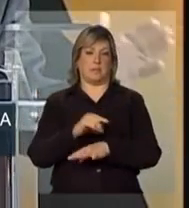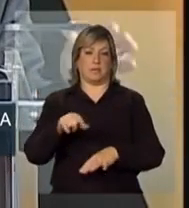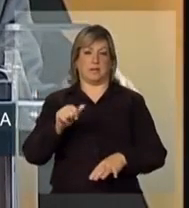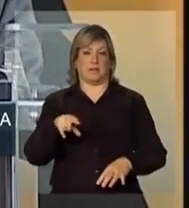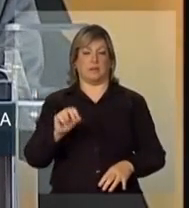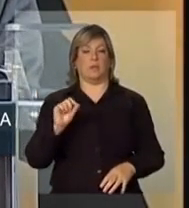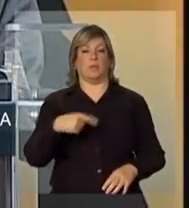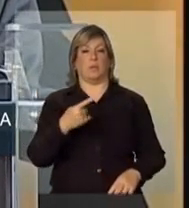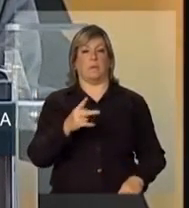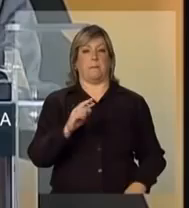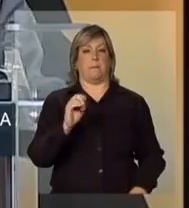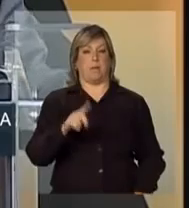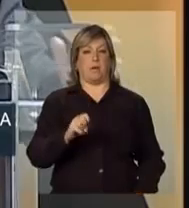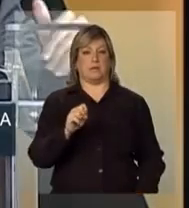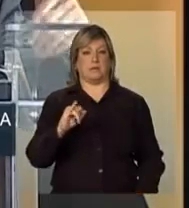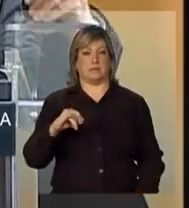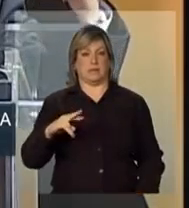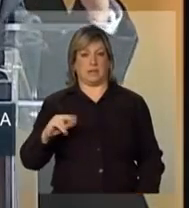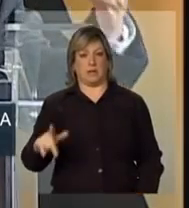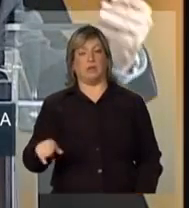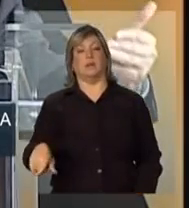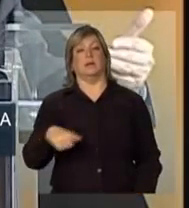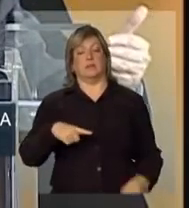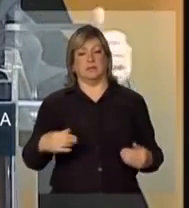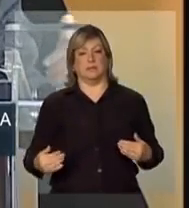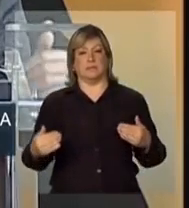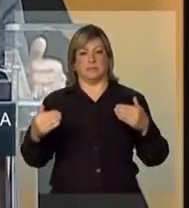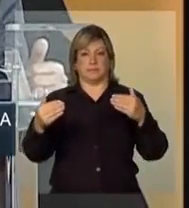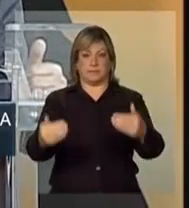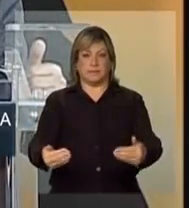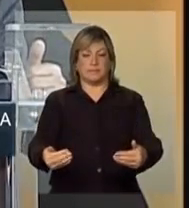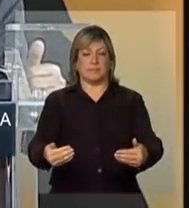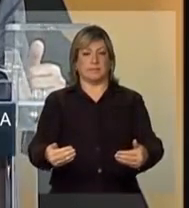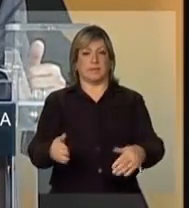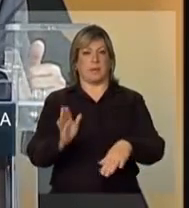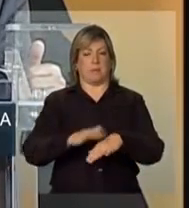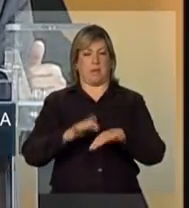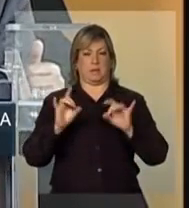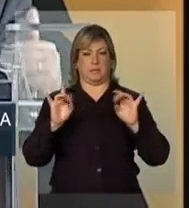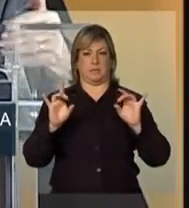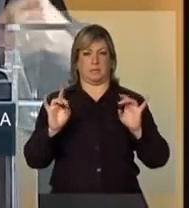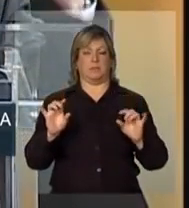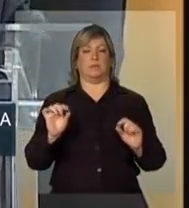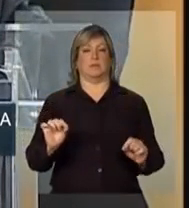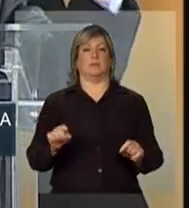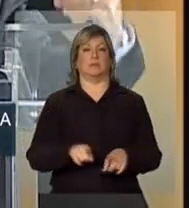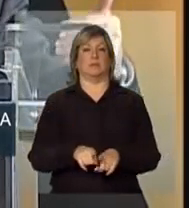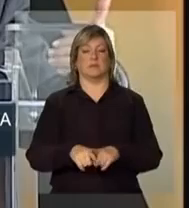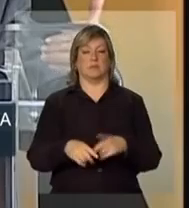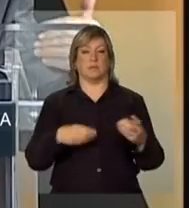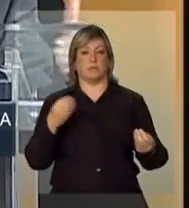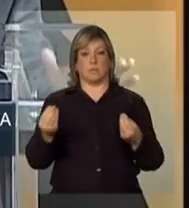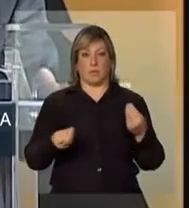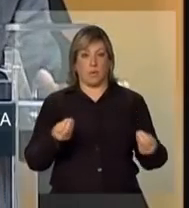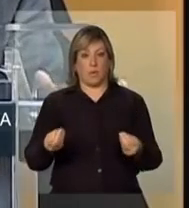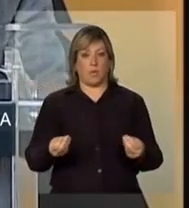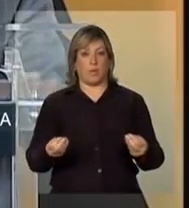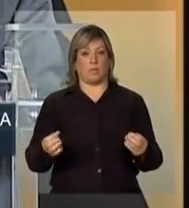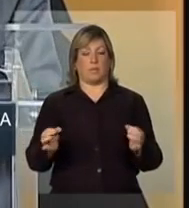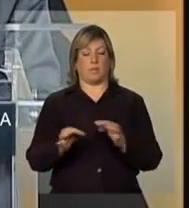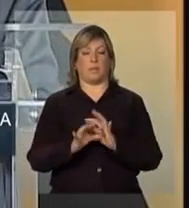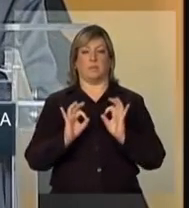ProSinal, ele avança de maneira mais sofisticada, de maneira mais completa,